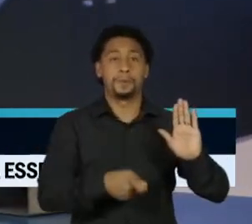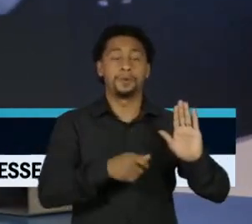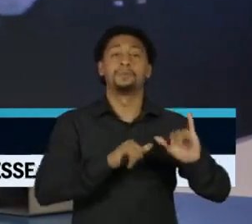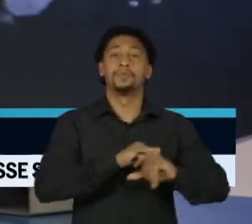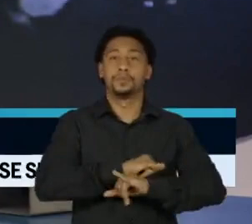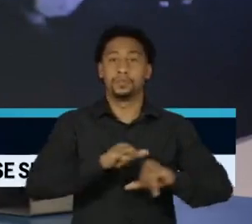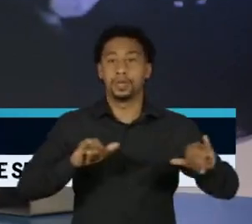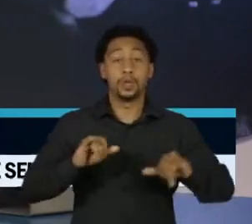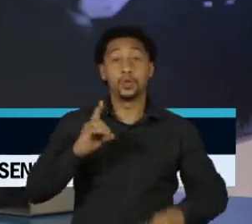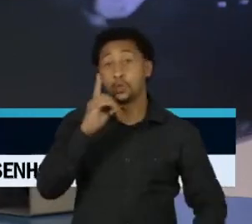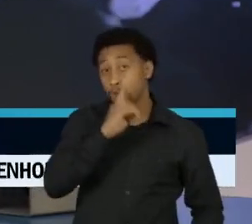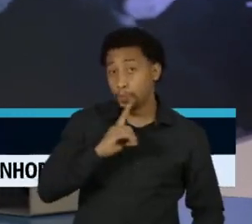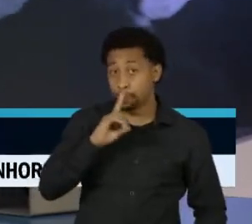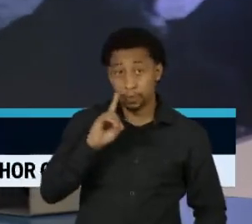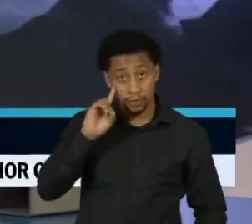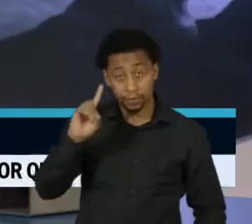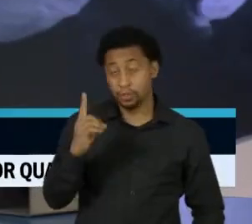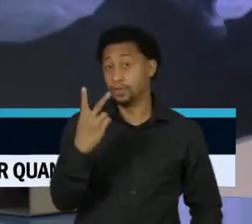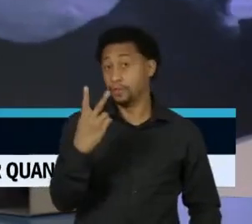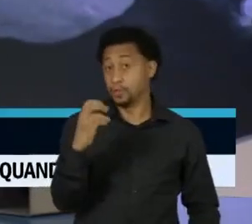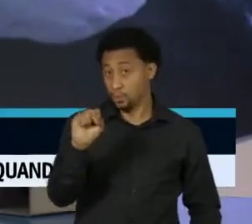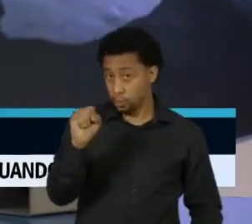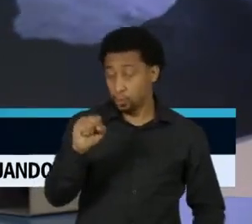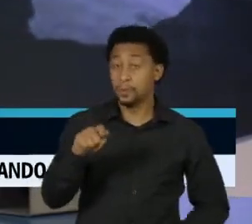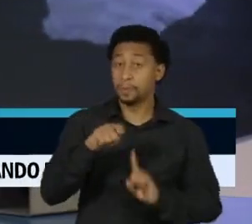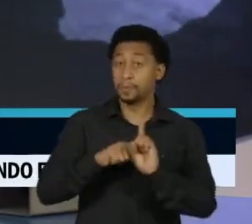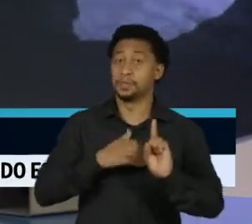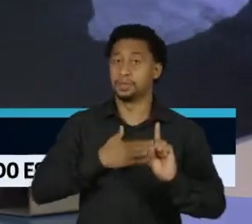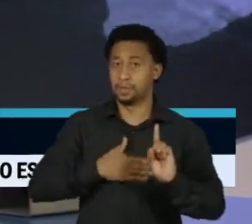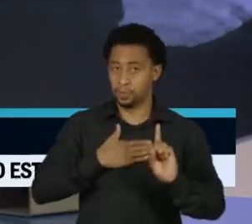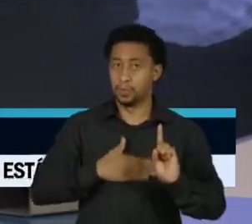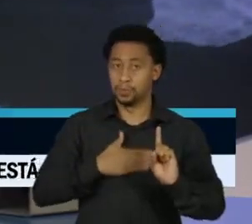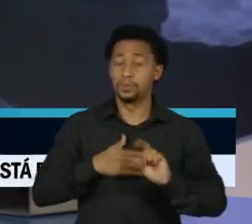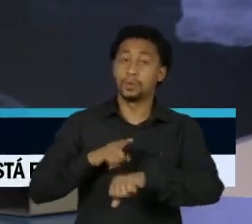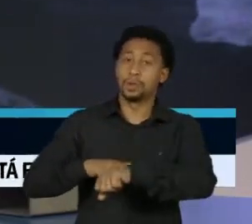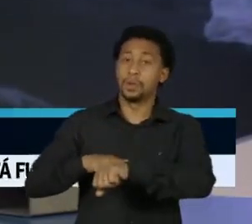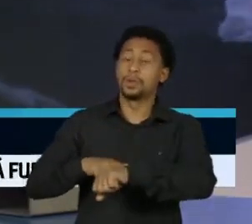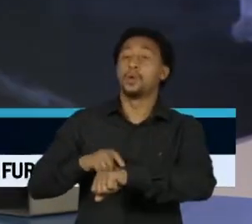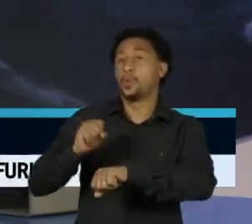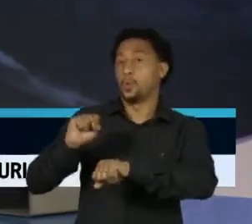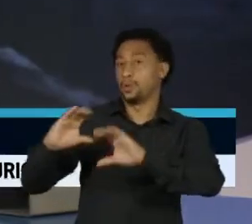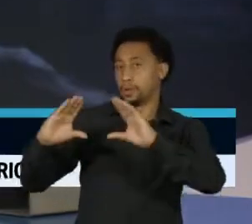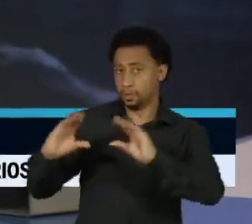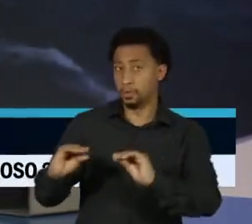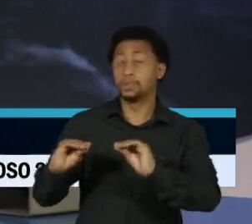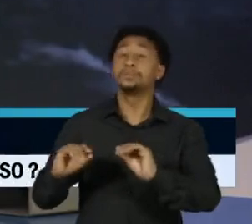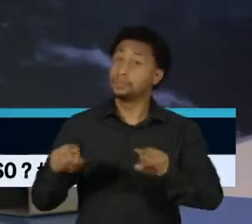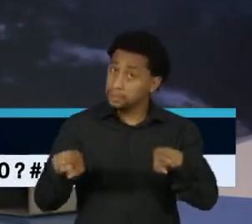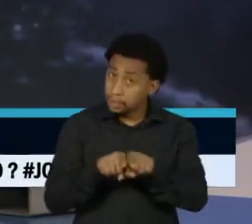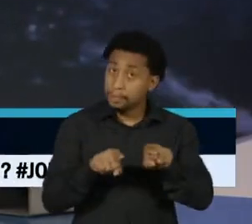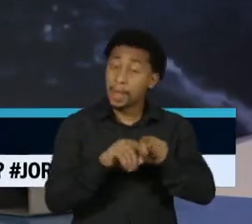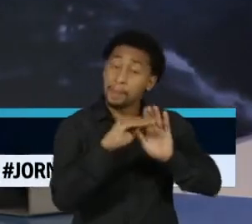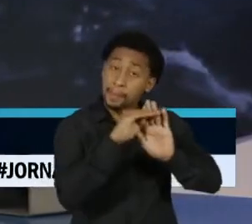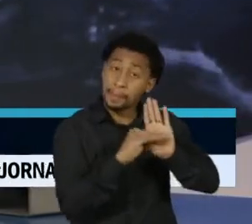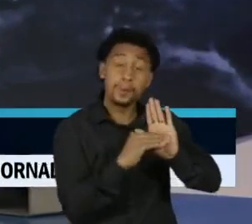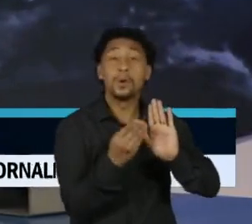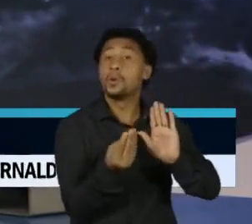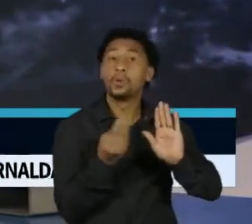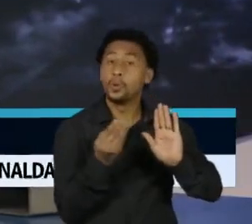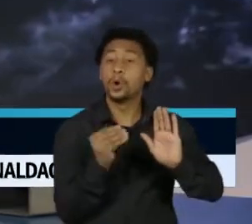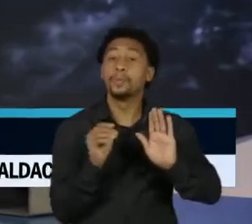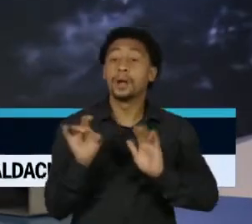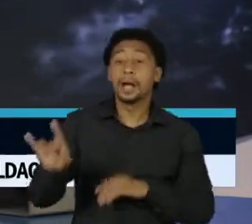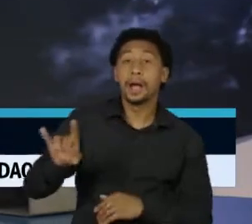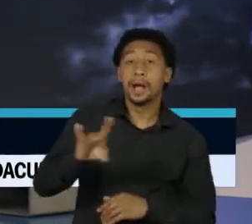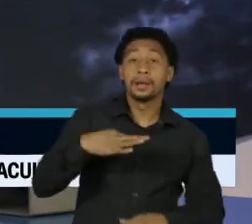de agosto, a partir das 9 horas da noite. Na reunião também foram realizados os sorteios das ordens de participação dos candidatos nos diversos